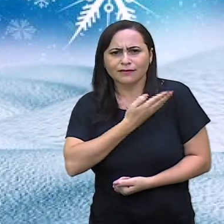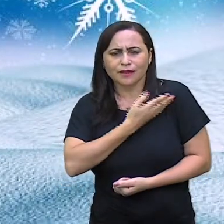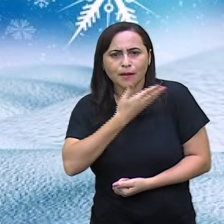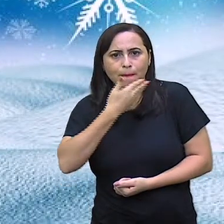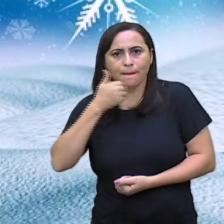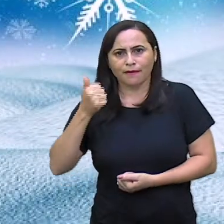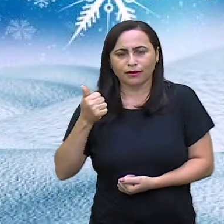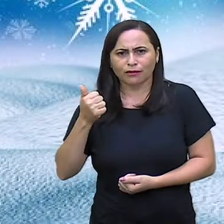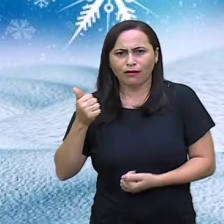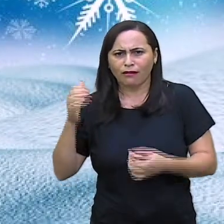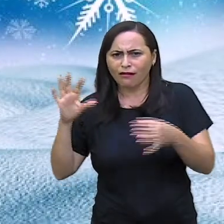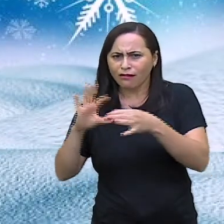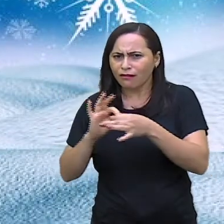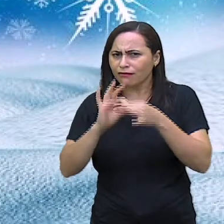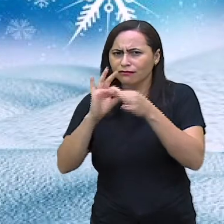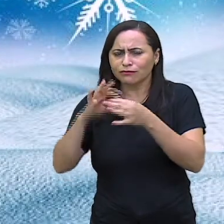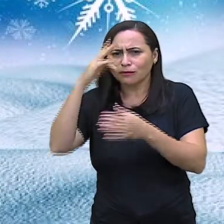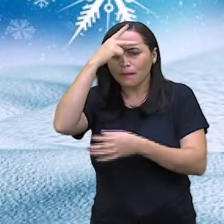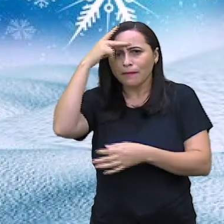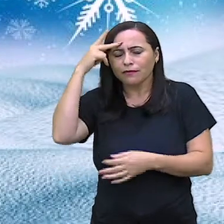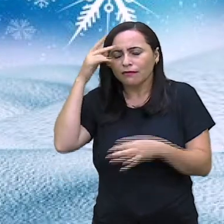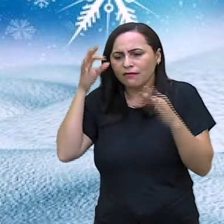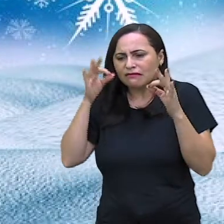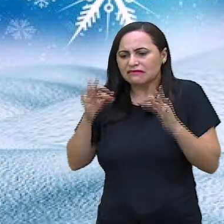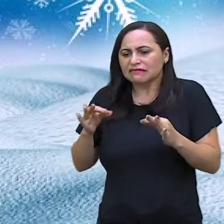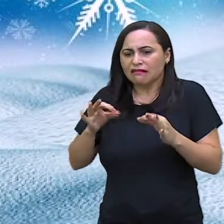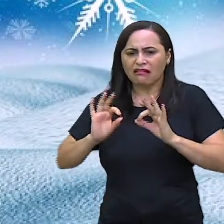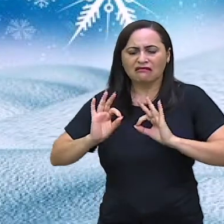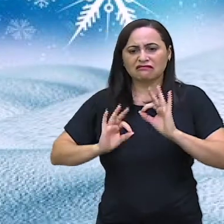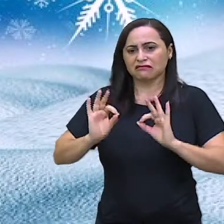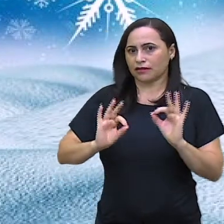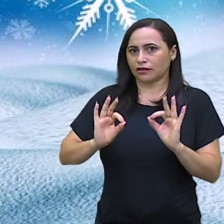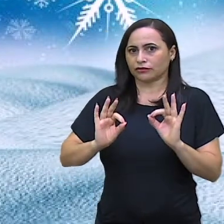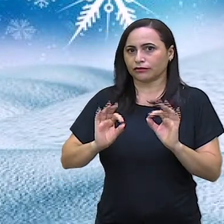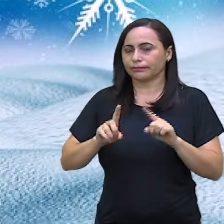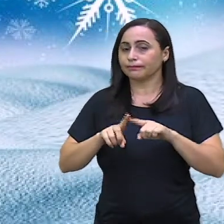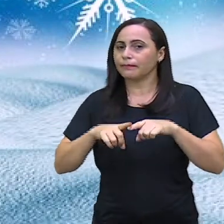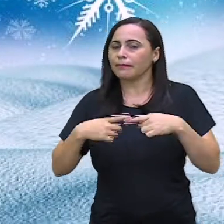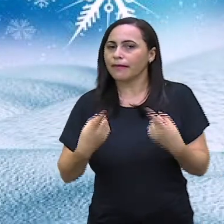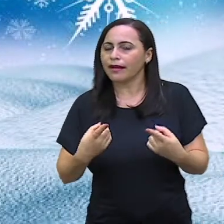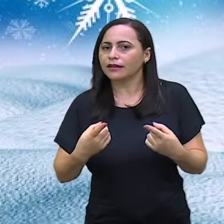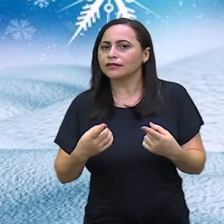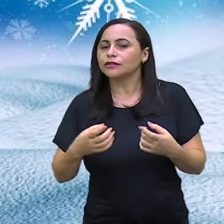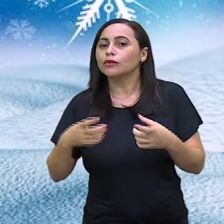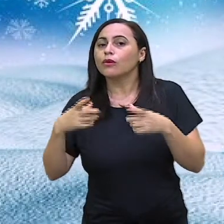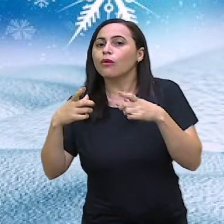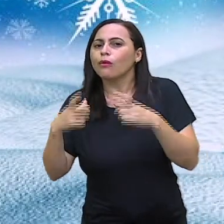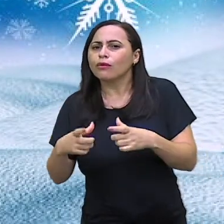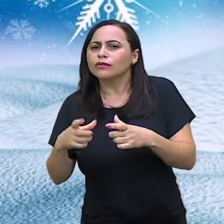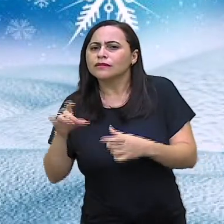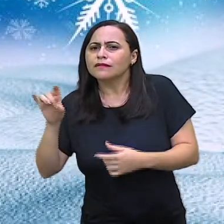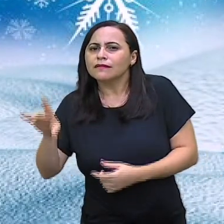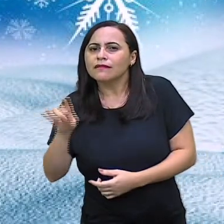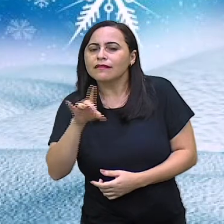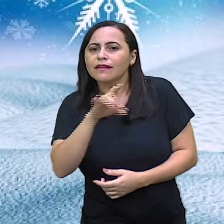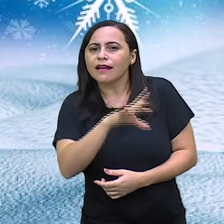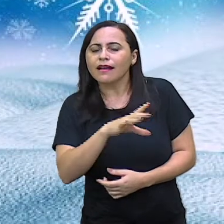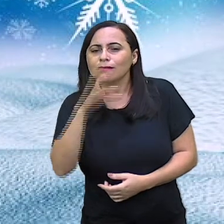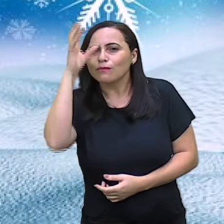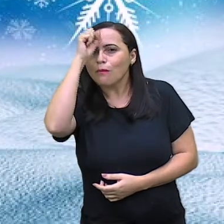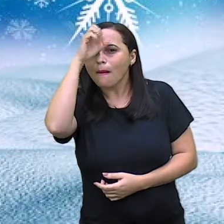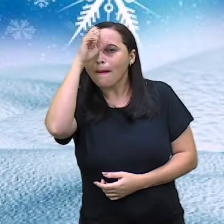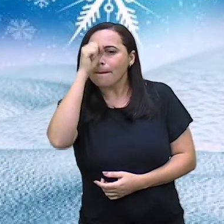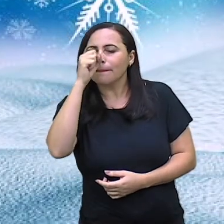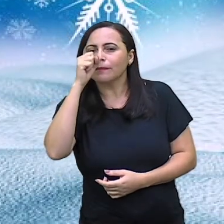perfeitas, mas aquele no qual cada um aprende a conviver com os defeitos do outro